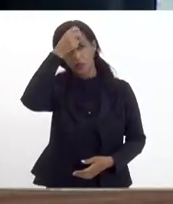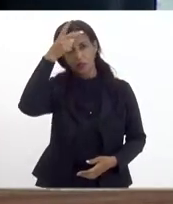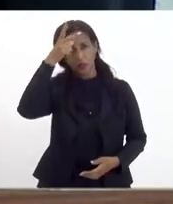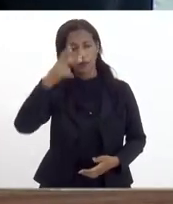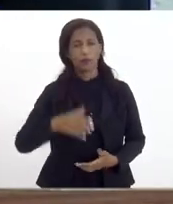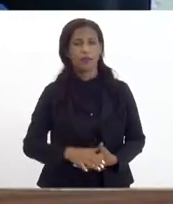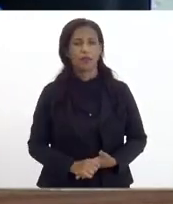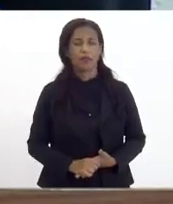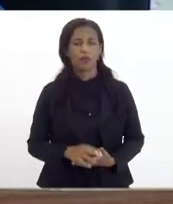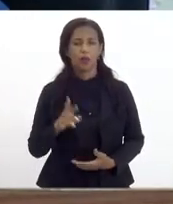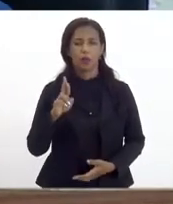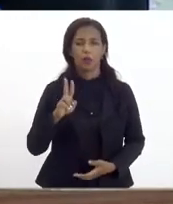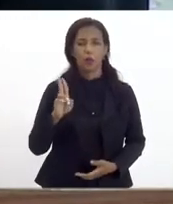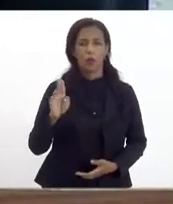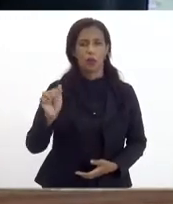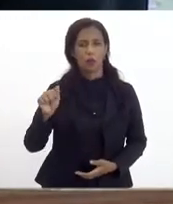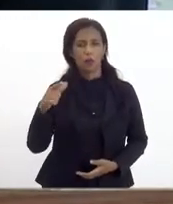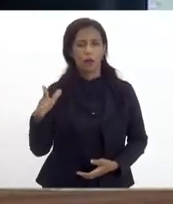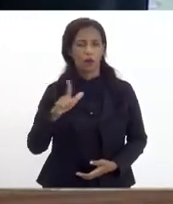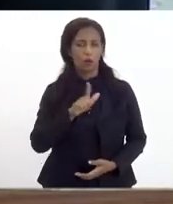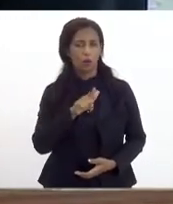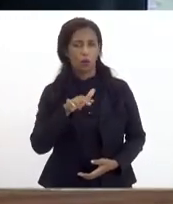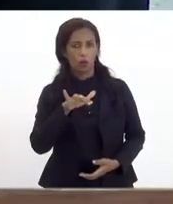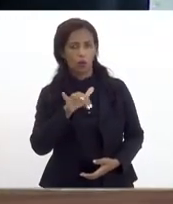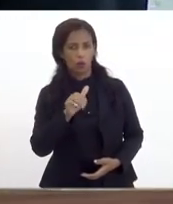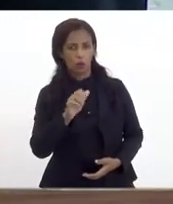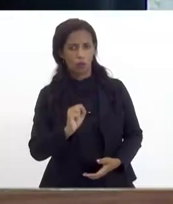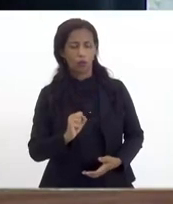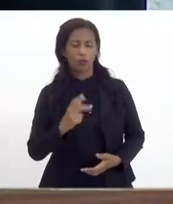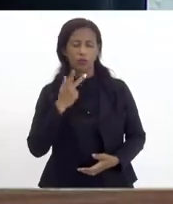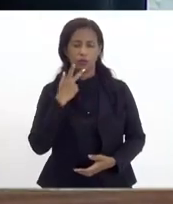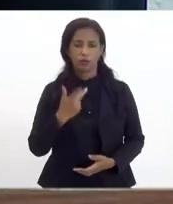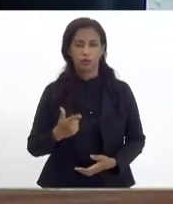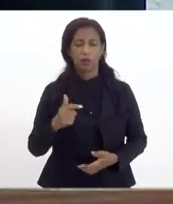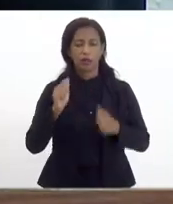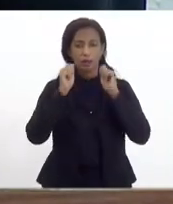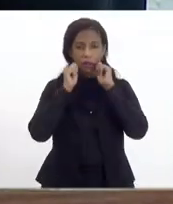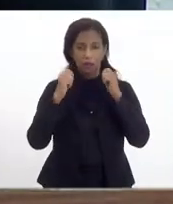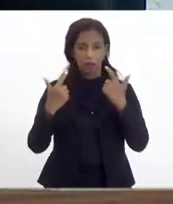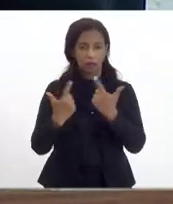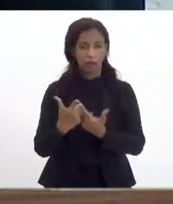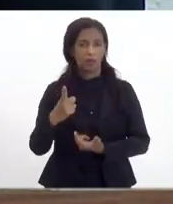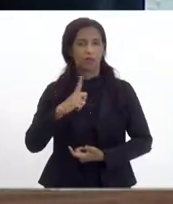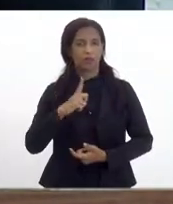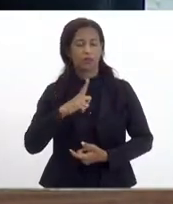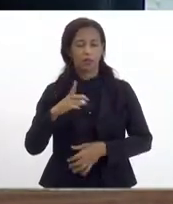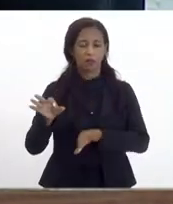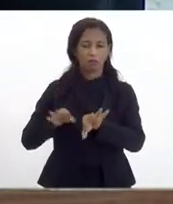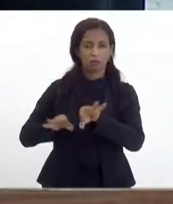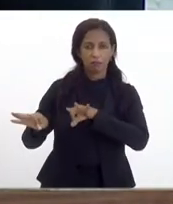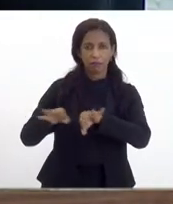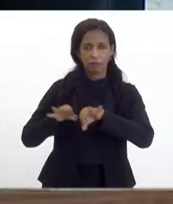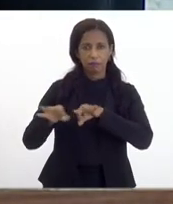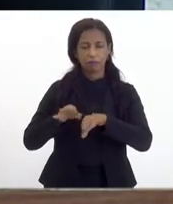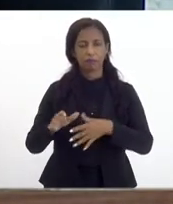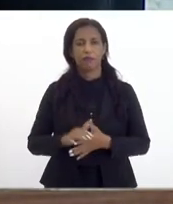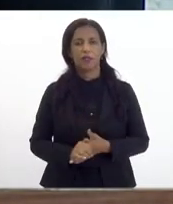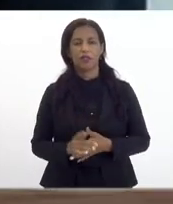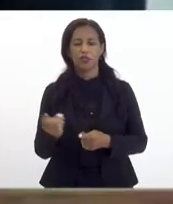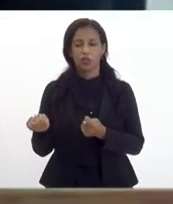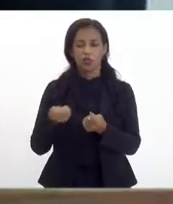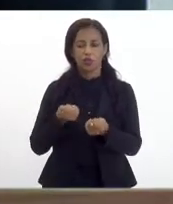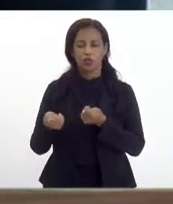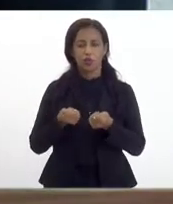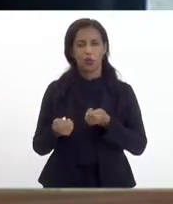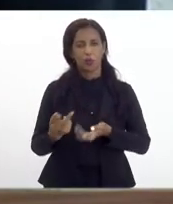Rubão e Lucas dizer que a Assembleia tem feito um trabalho de economizar